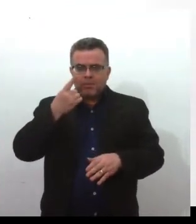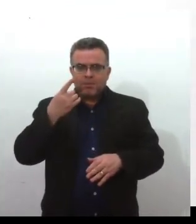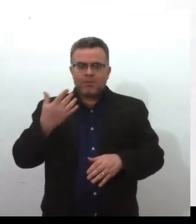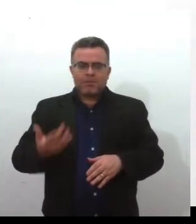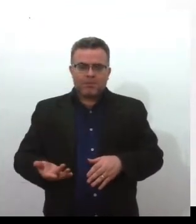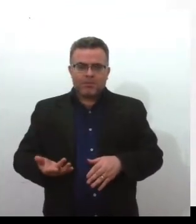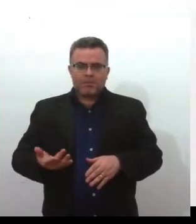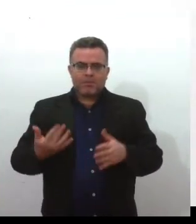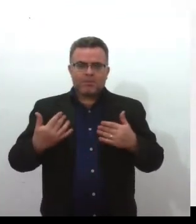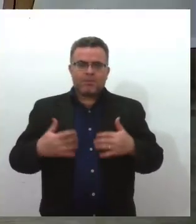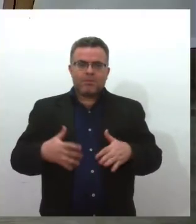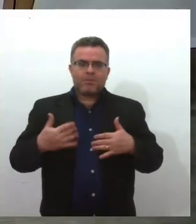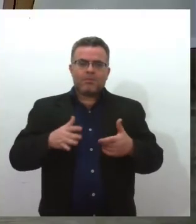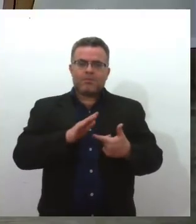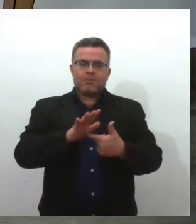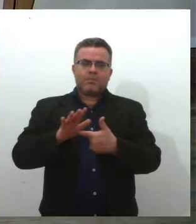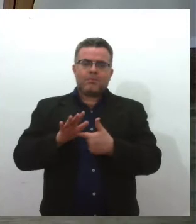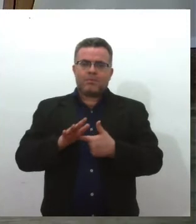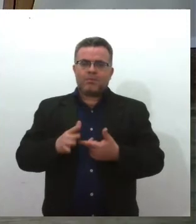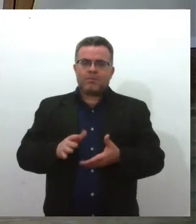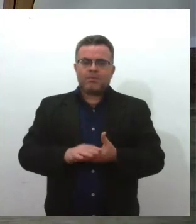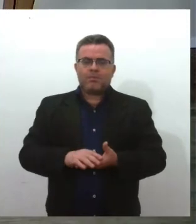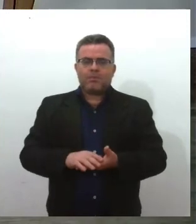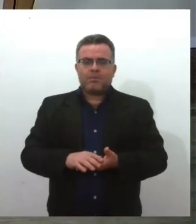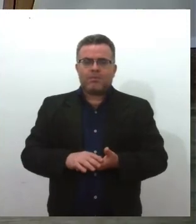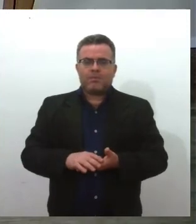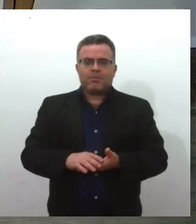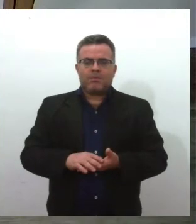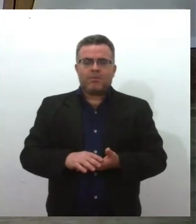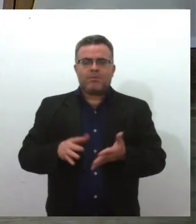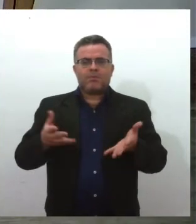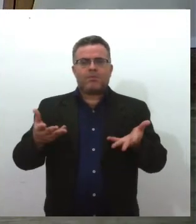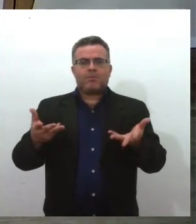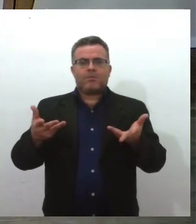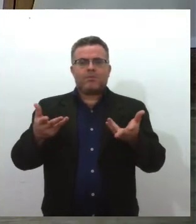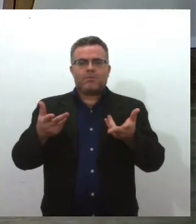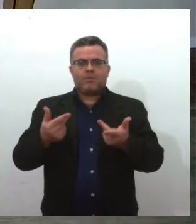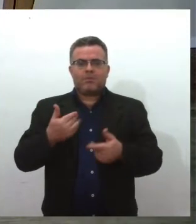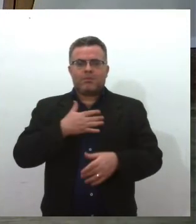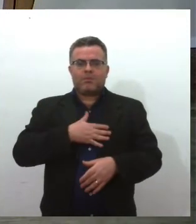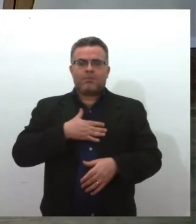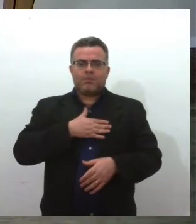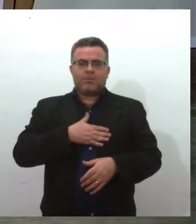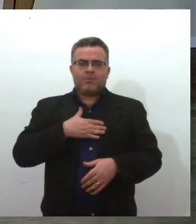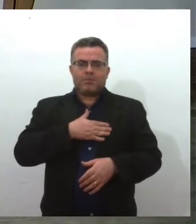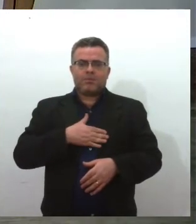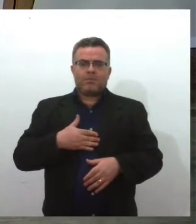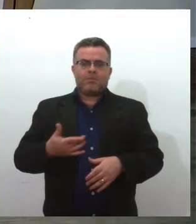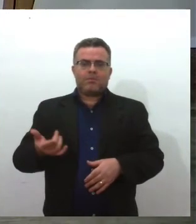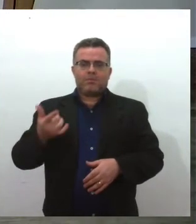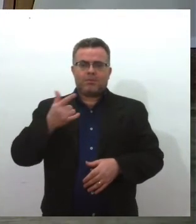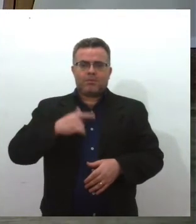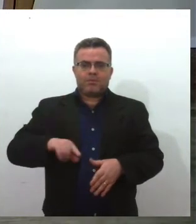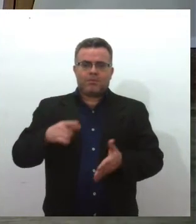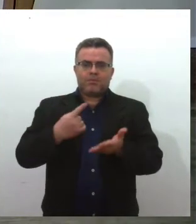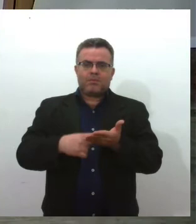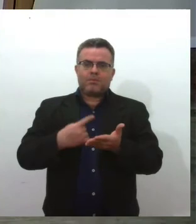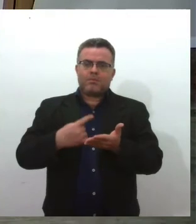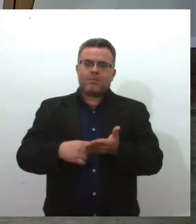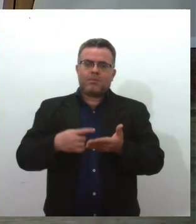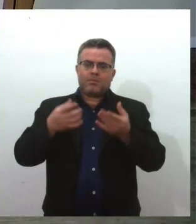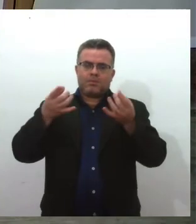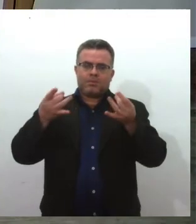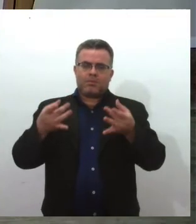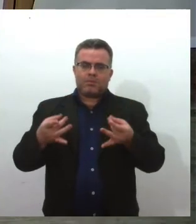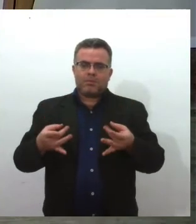isso que eu gostaria de dizer. Sim, sim. Não, e é maravilhoso. só queria dizer que eu acho que a gente vai ter que trazer você de novo para a gente esliçar